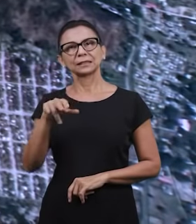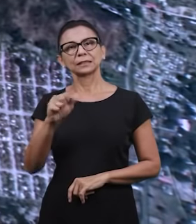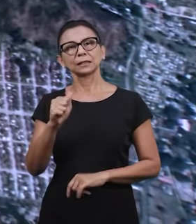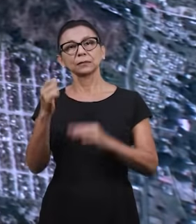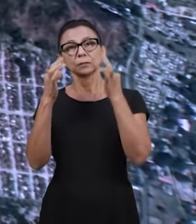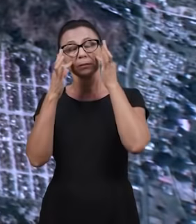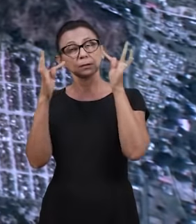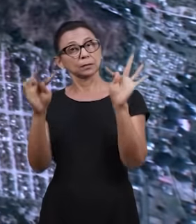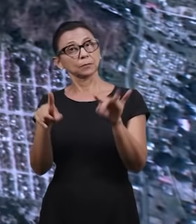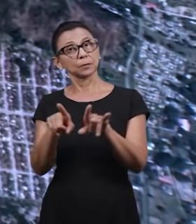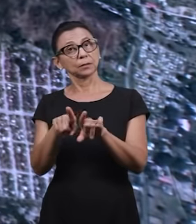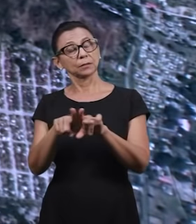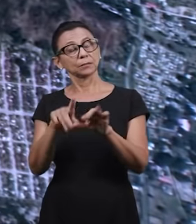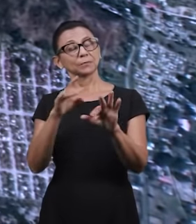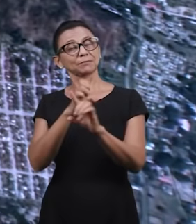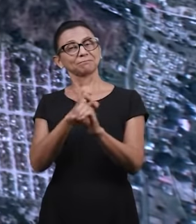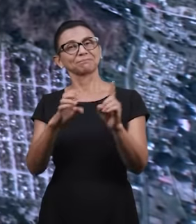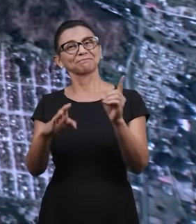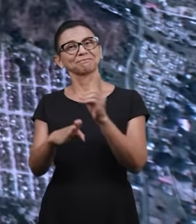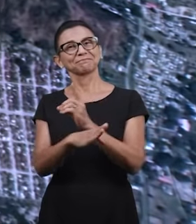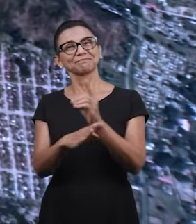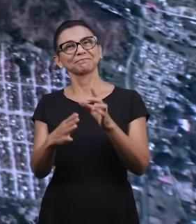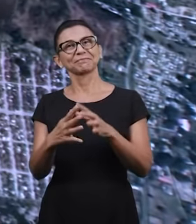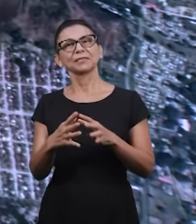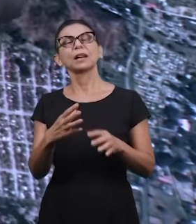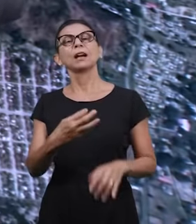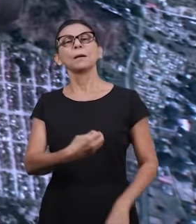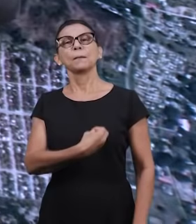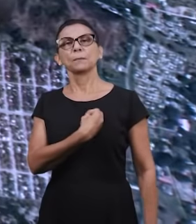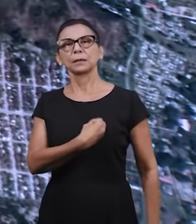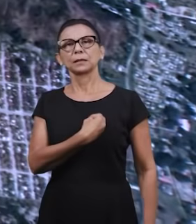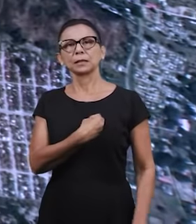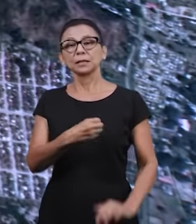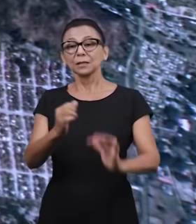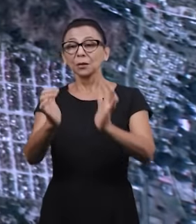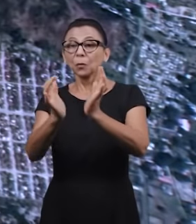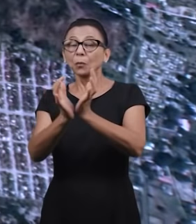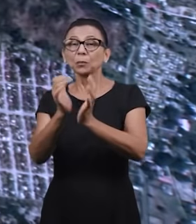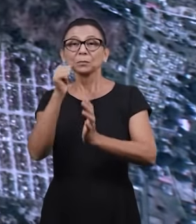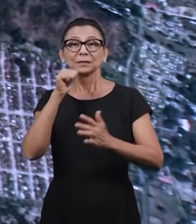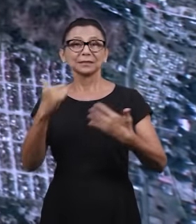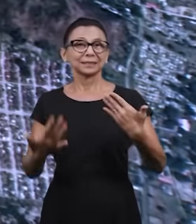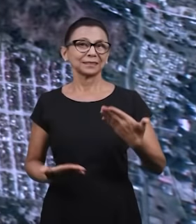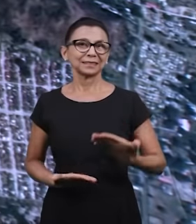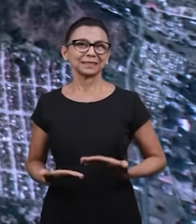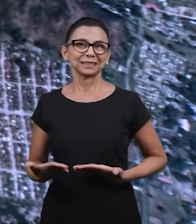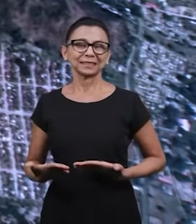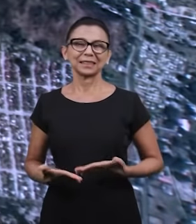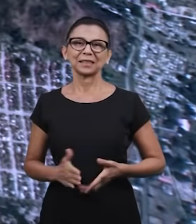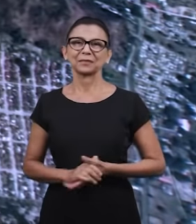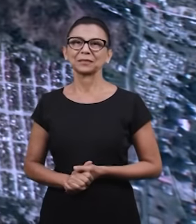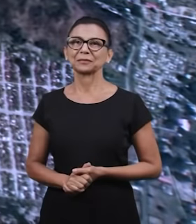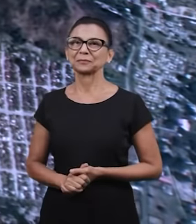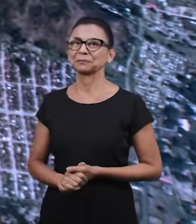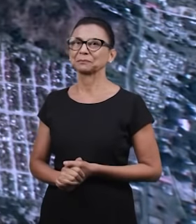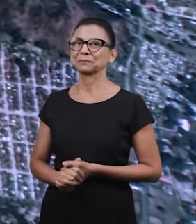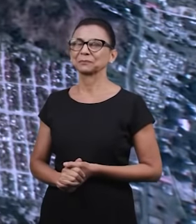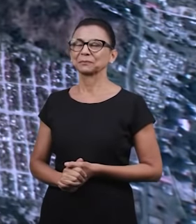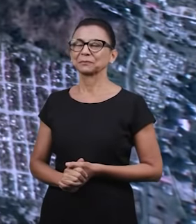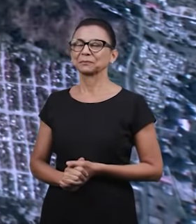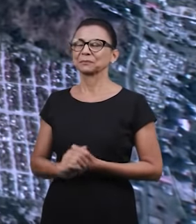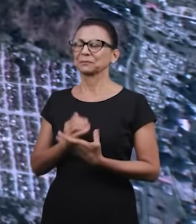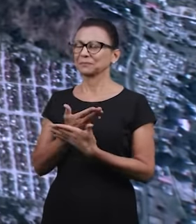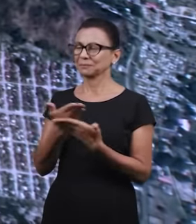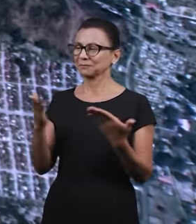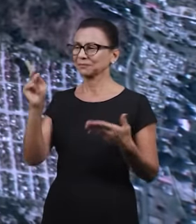ela vai nos dar um testemunho também da Escola Bíblica Dominical. Ela faz parte do grupo de irmãs ali da igreja. Irmã Rosana,